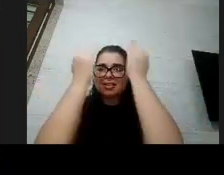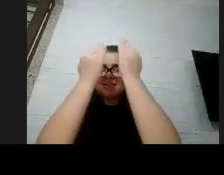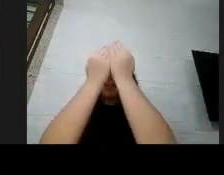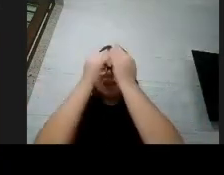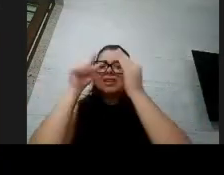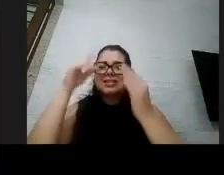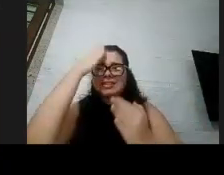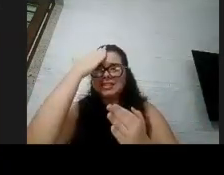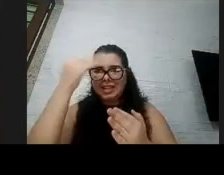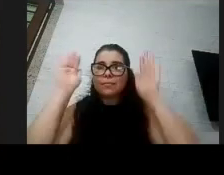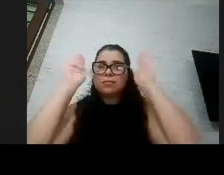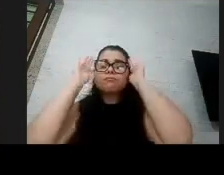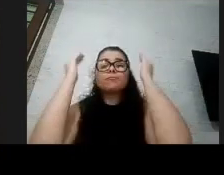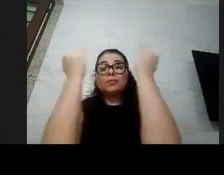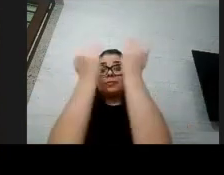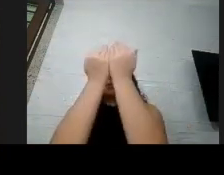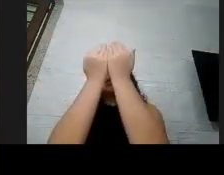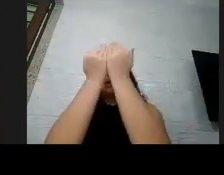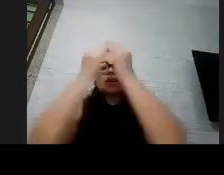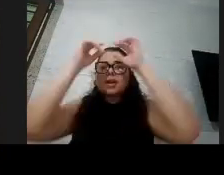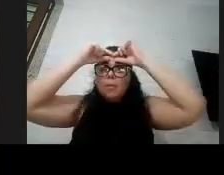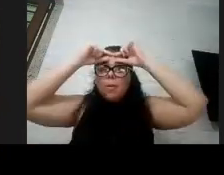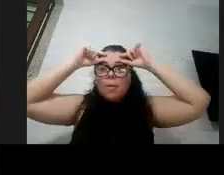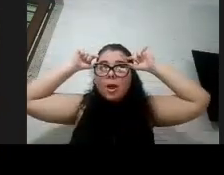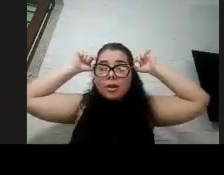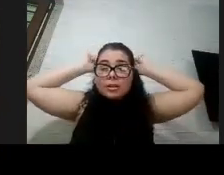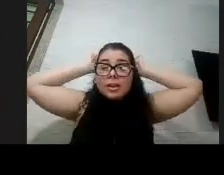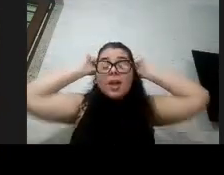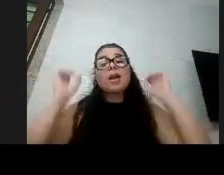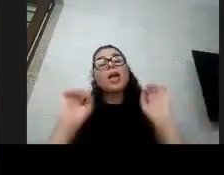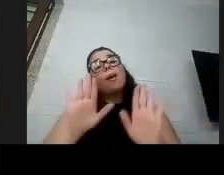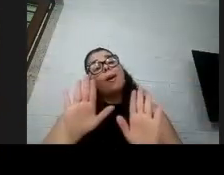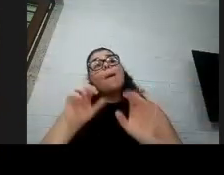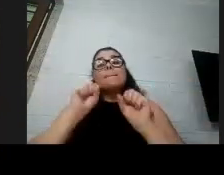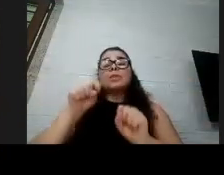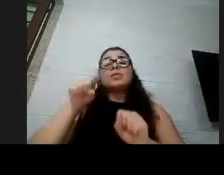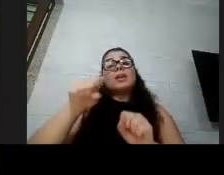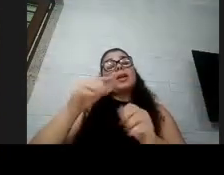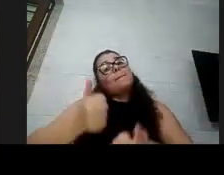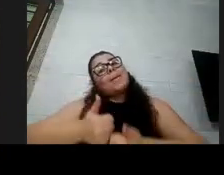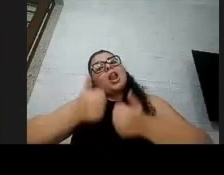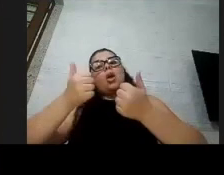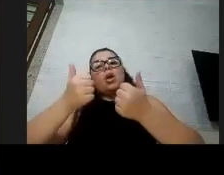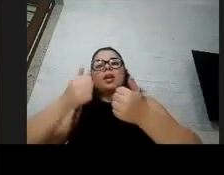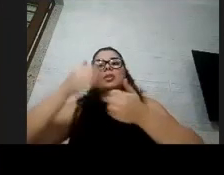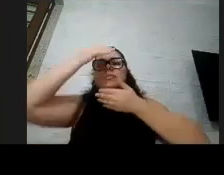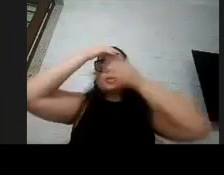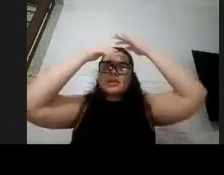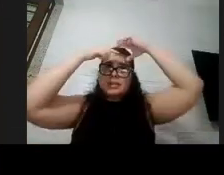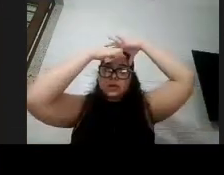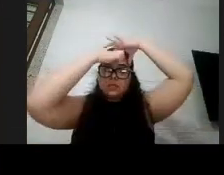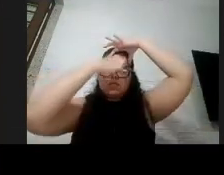transparente que a gente coloca na testa e que para ele quanto mais comprida melhor